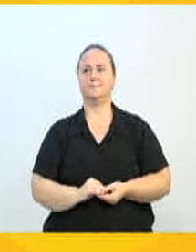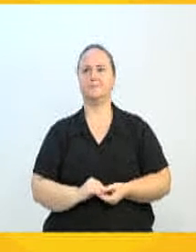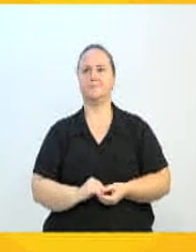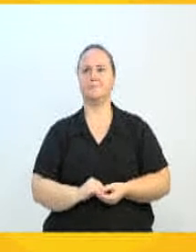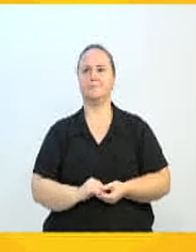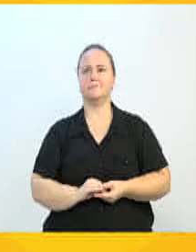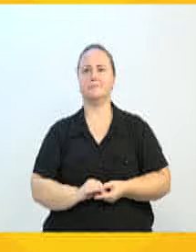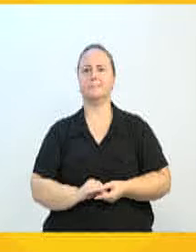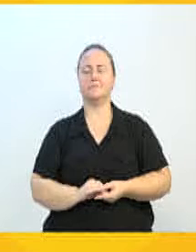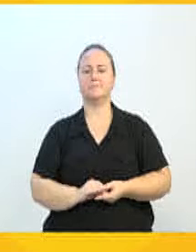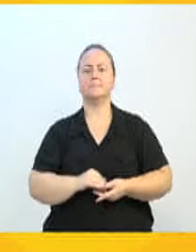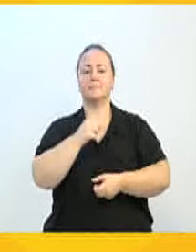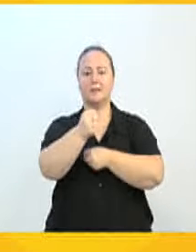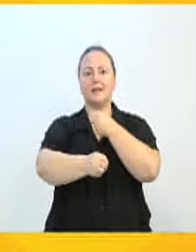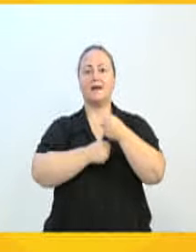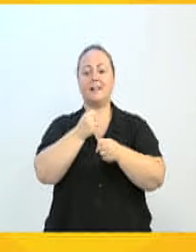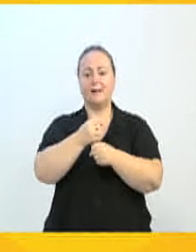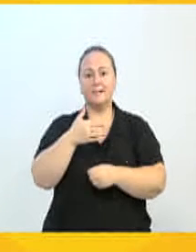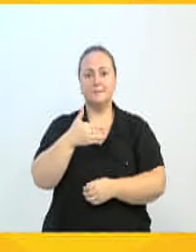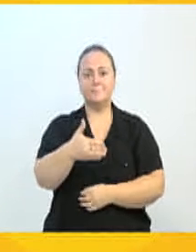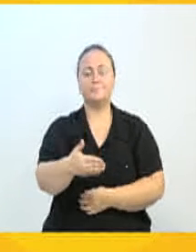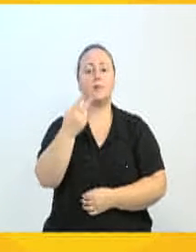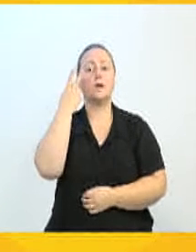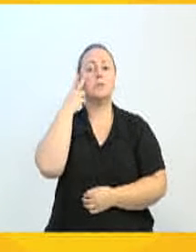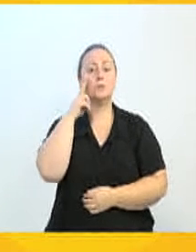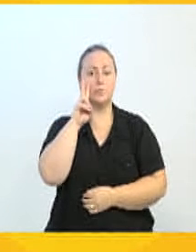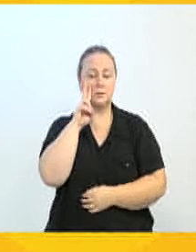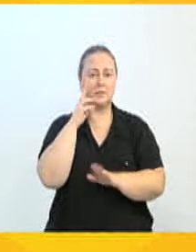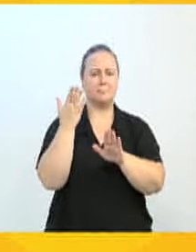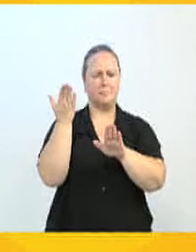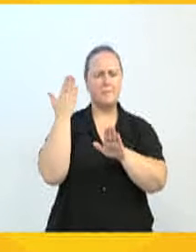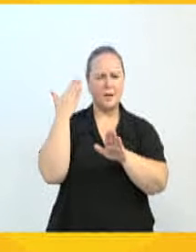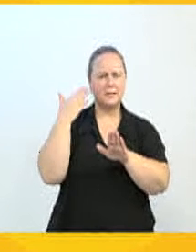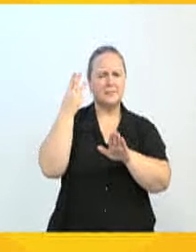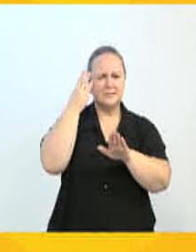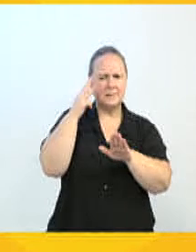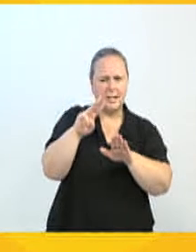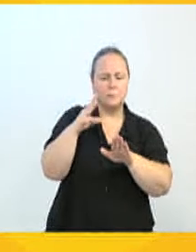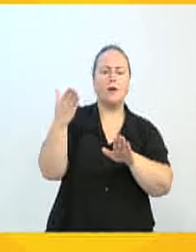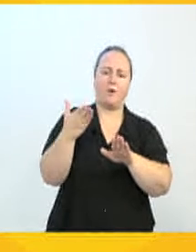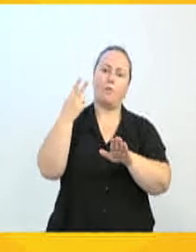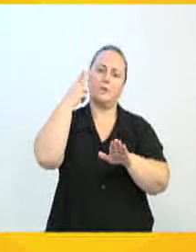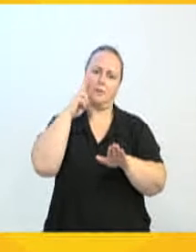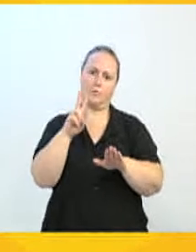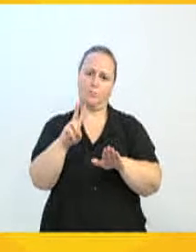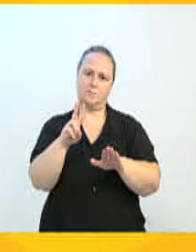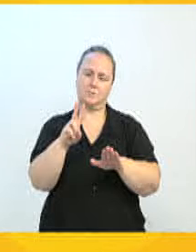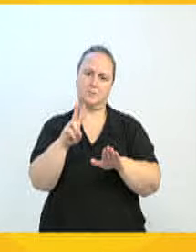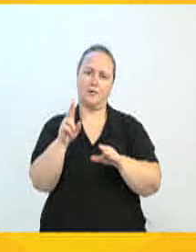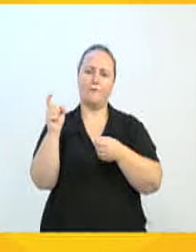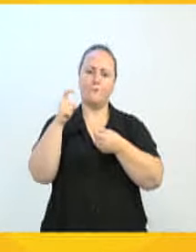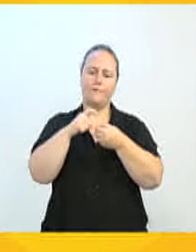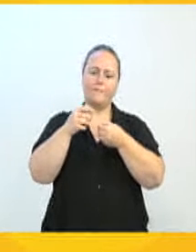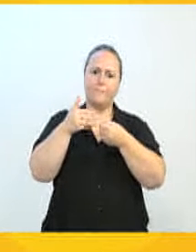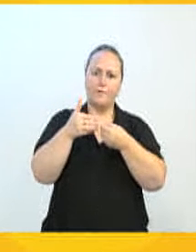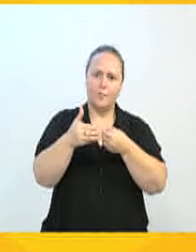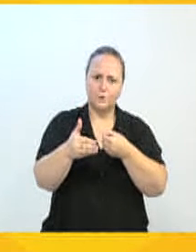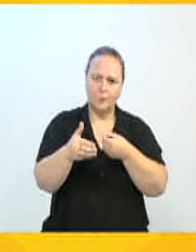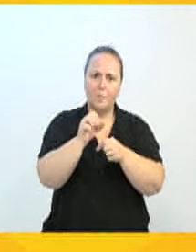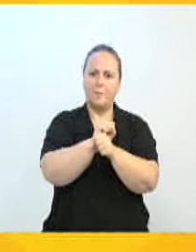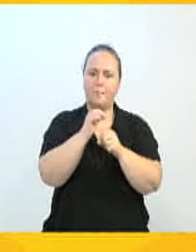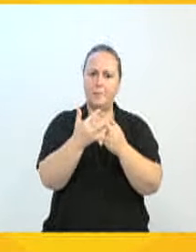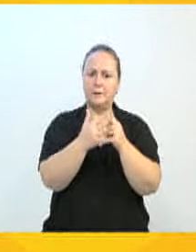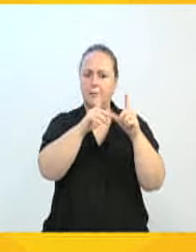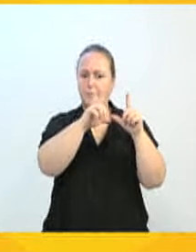Esse ano teremos dois dias só. Normalmente eram três dias e nós, nesse retorno, resolvemos fazer dois dias.